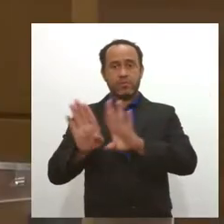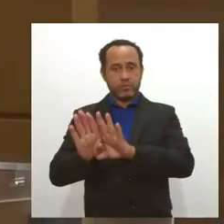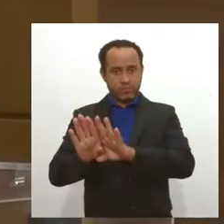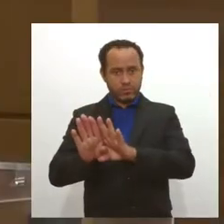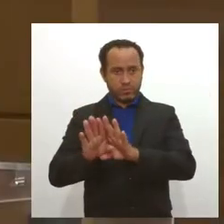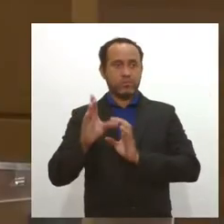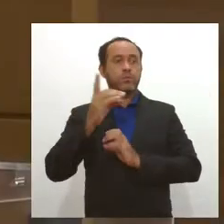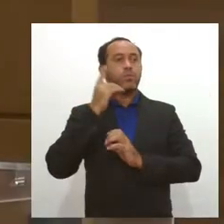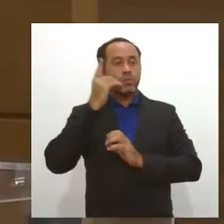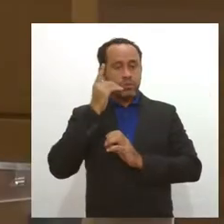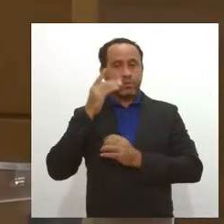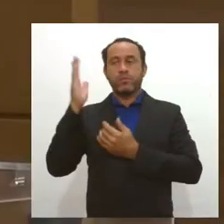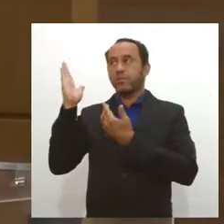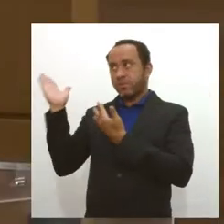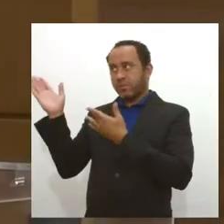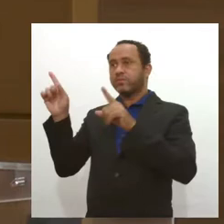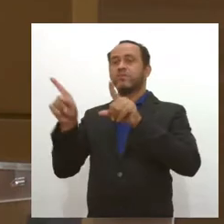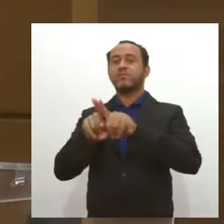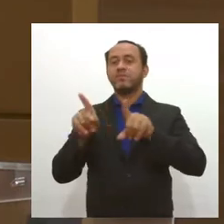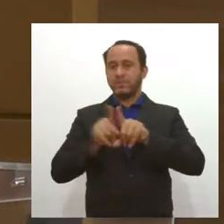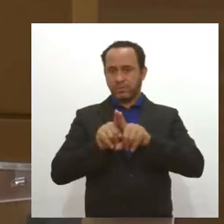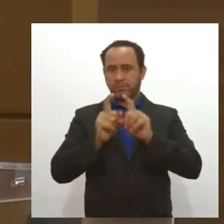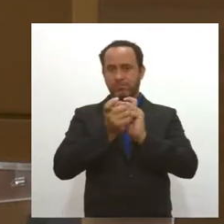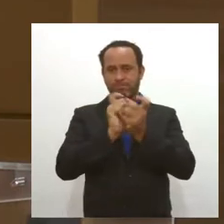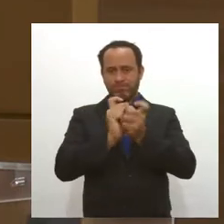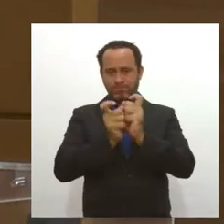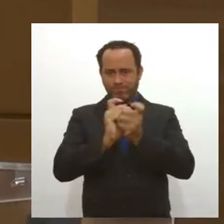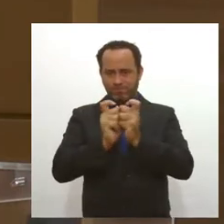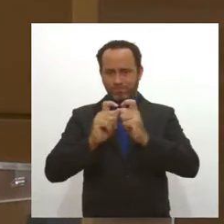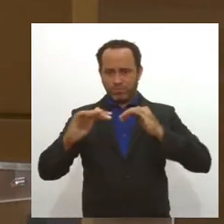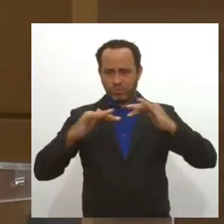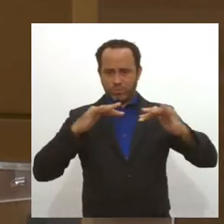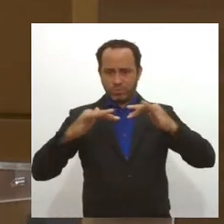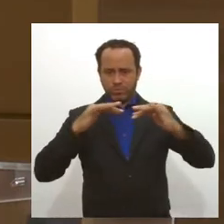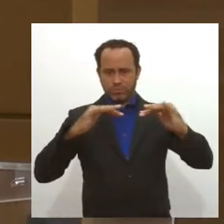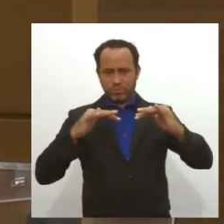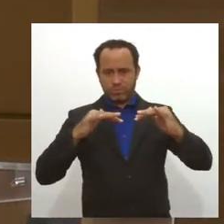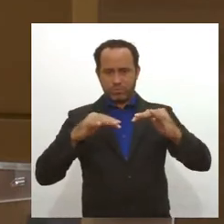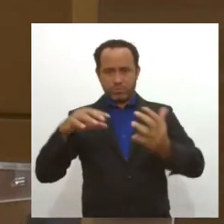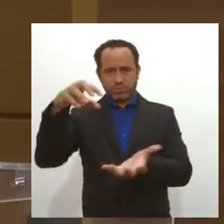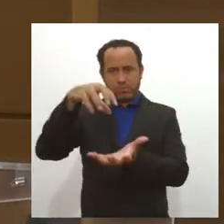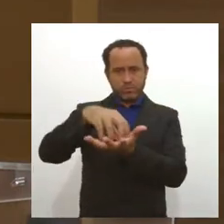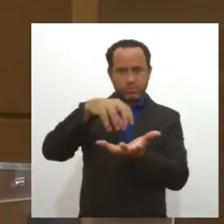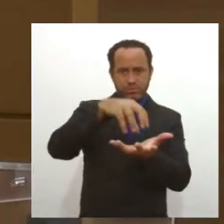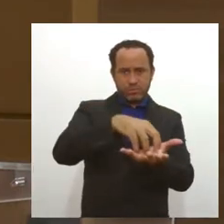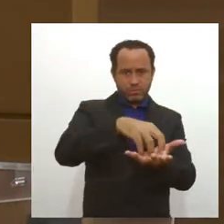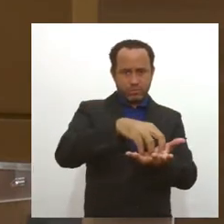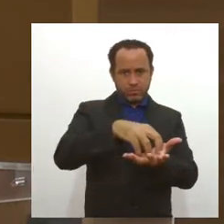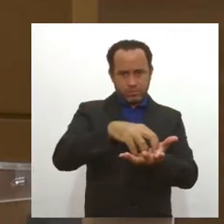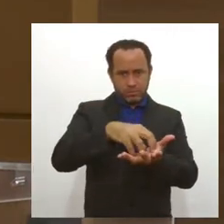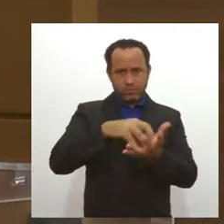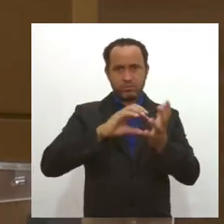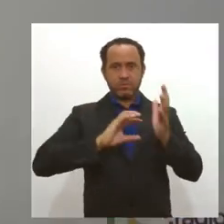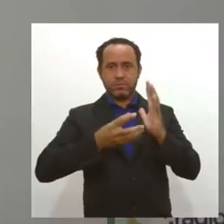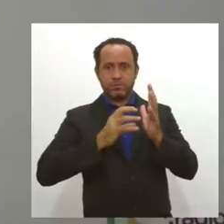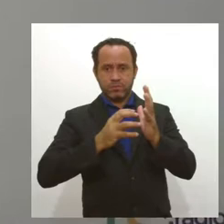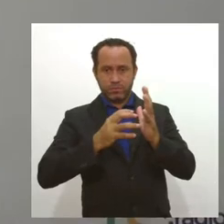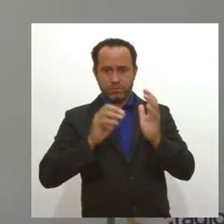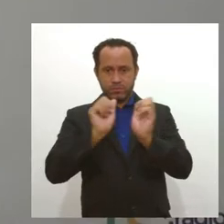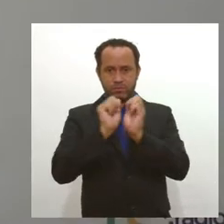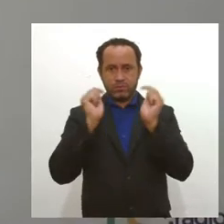deputado Jorge Passos também comentou sobre a movimentação para a instalação de uma comissão parlamentar de inquérito nalese.